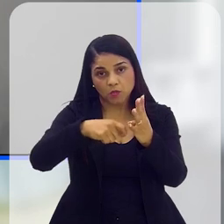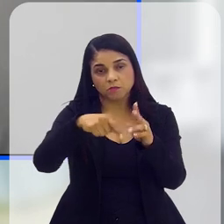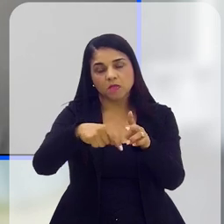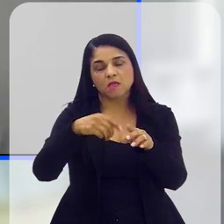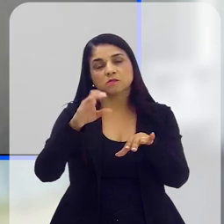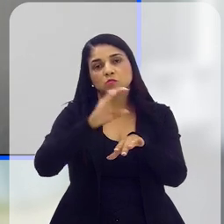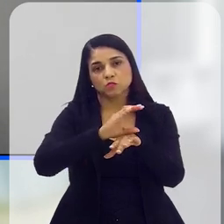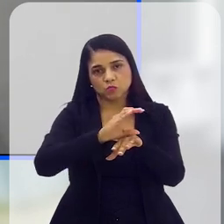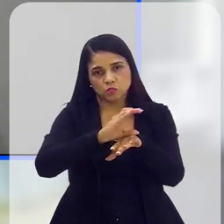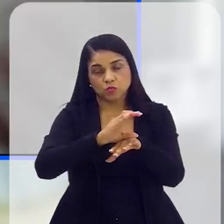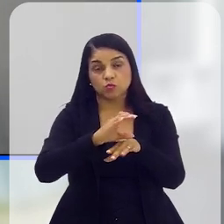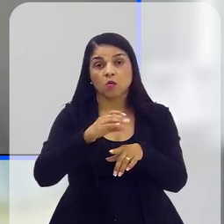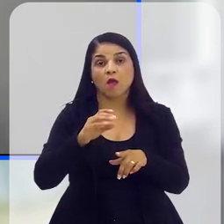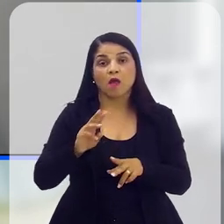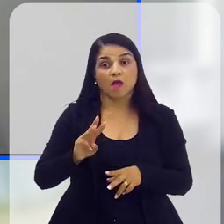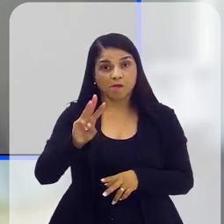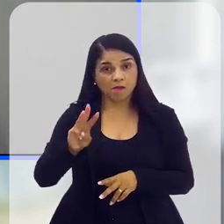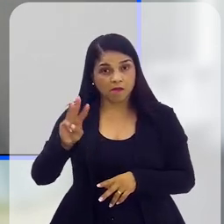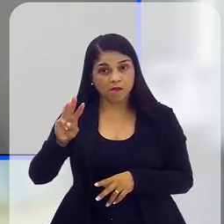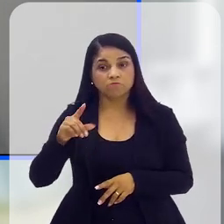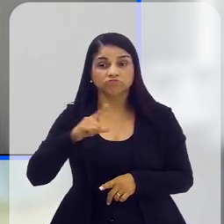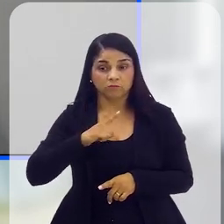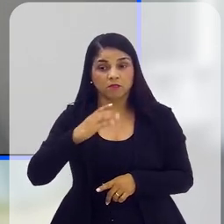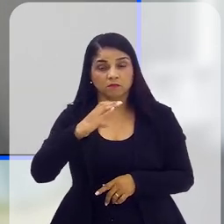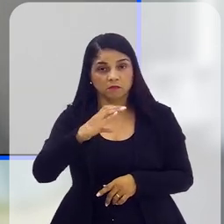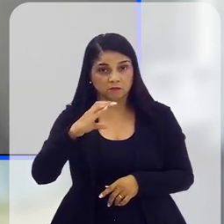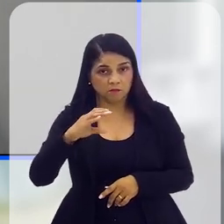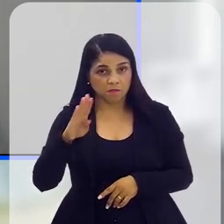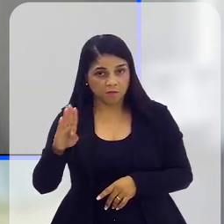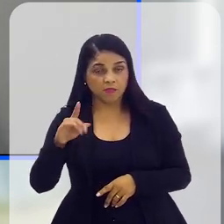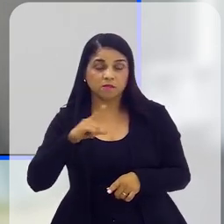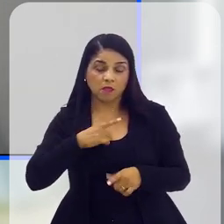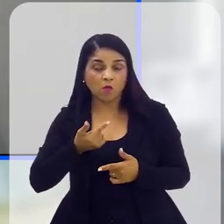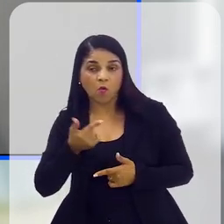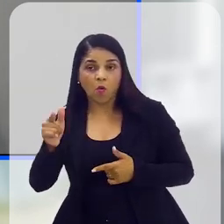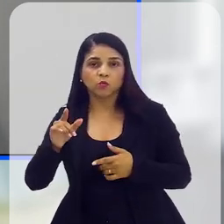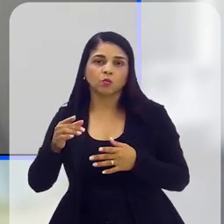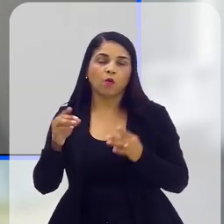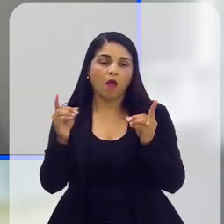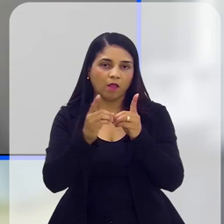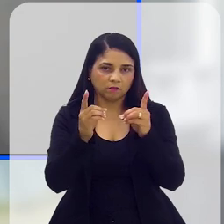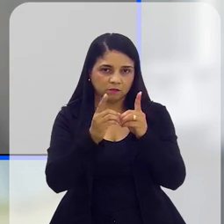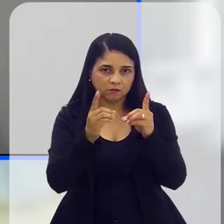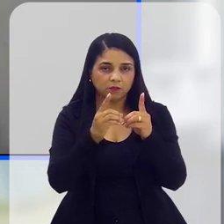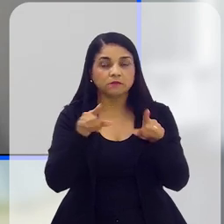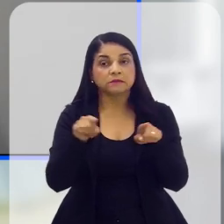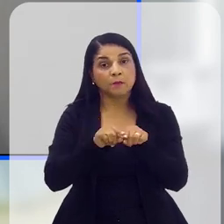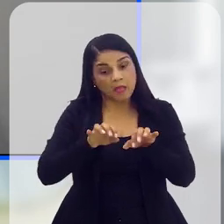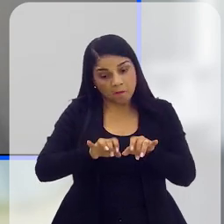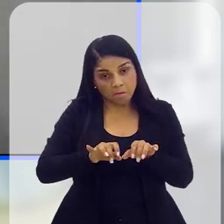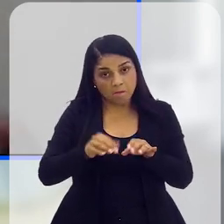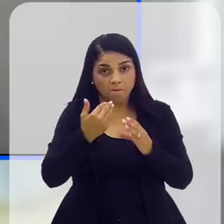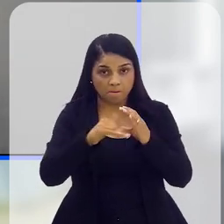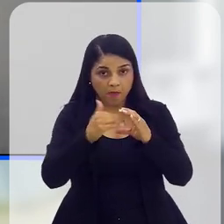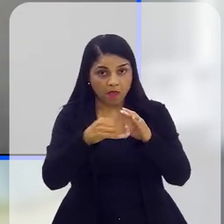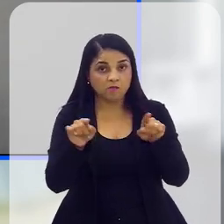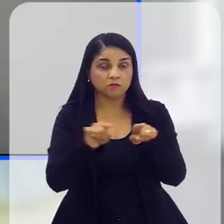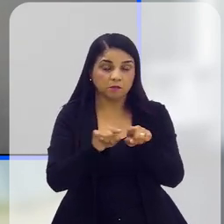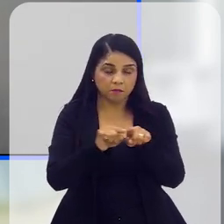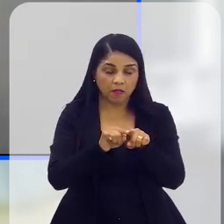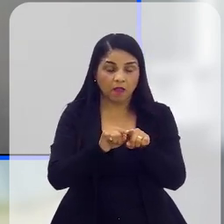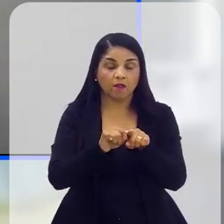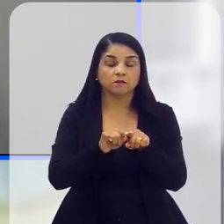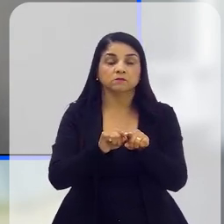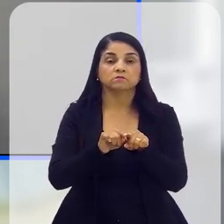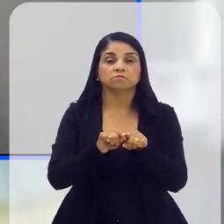Inclusive, na página do CVV, há outras formas de atendimento. Nós respondemos, atendemos por e-mail também. A pessoa deixa uma